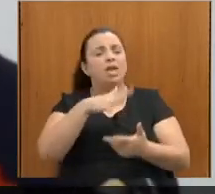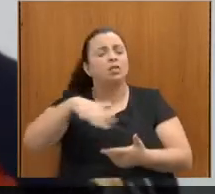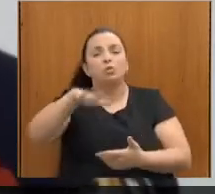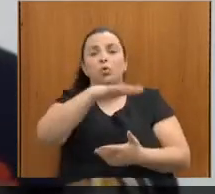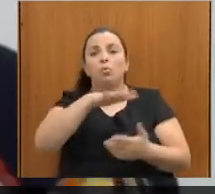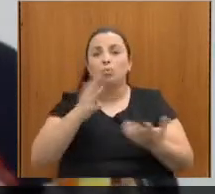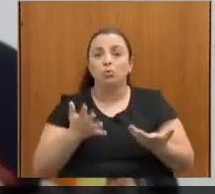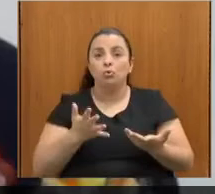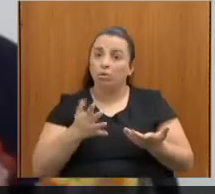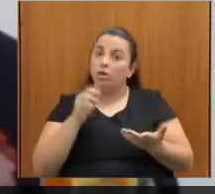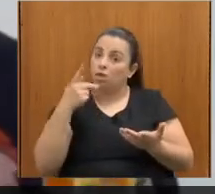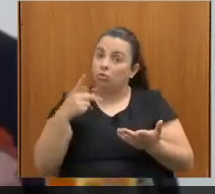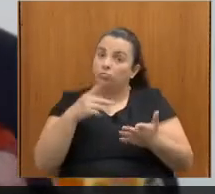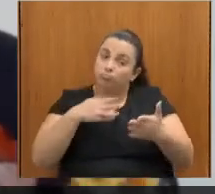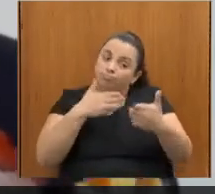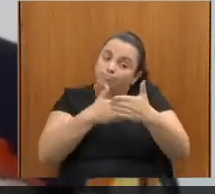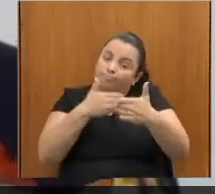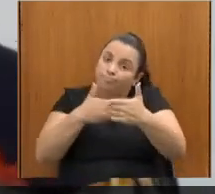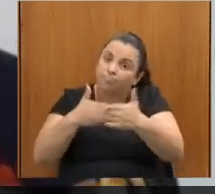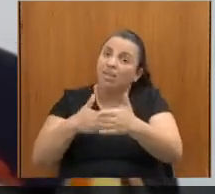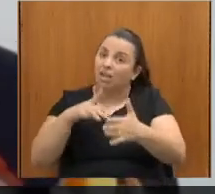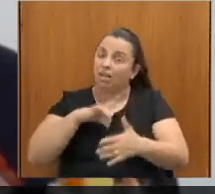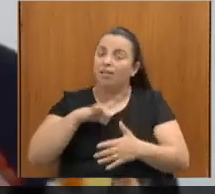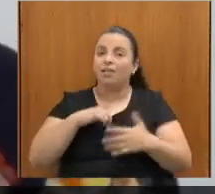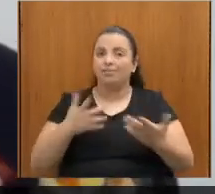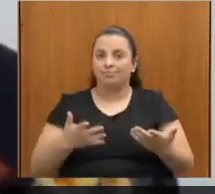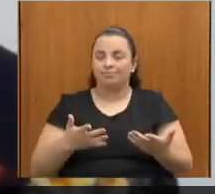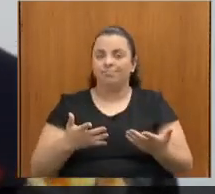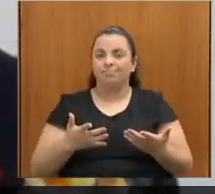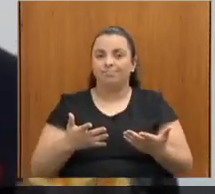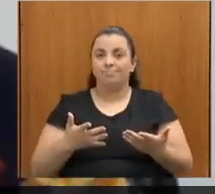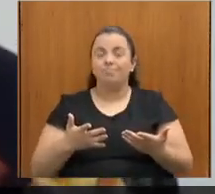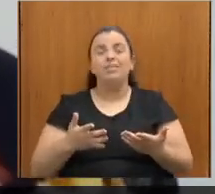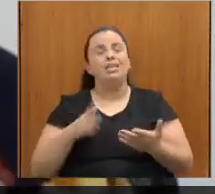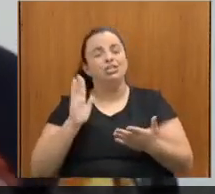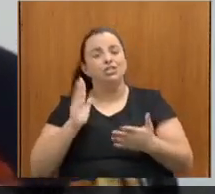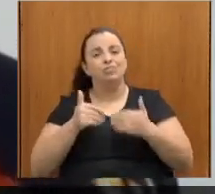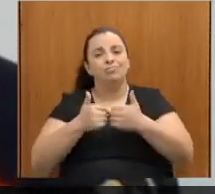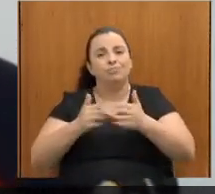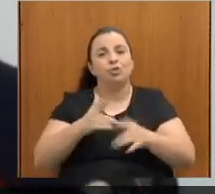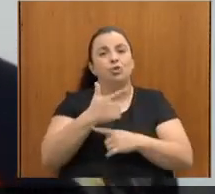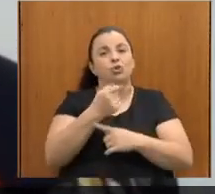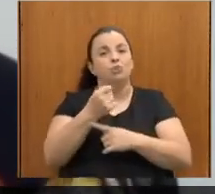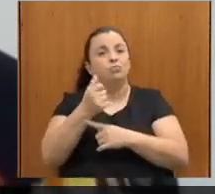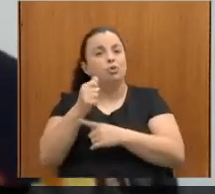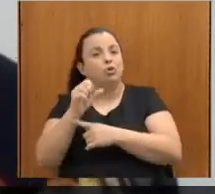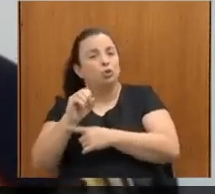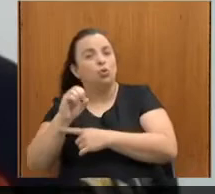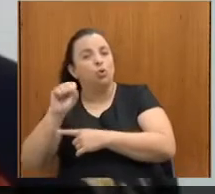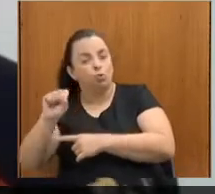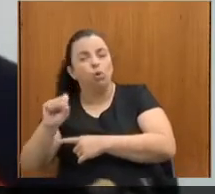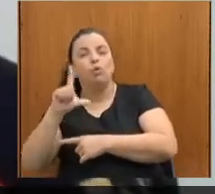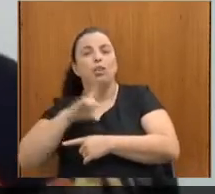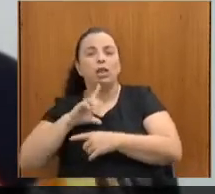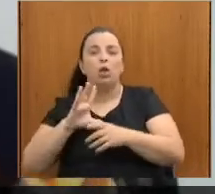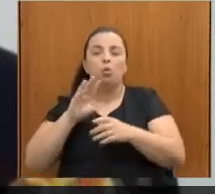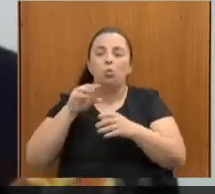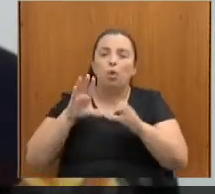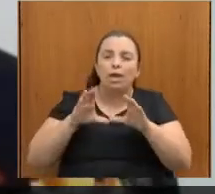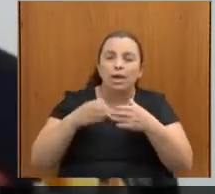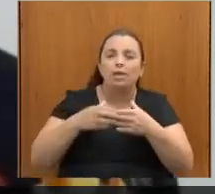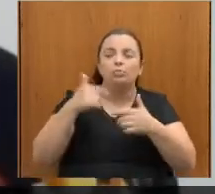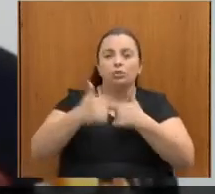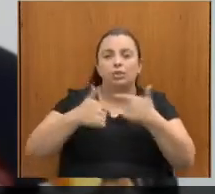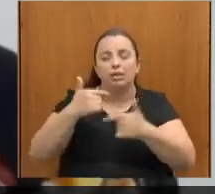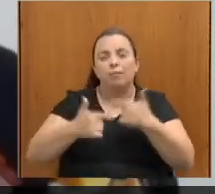colocado. E já desde 2008 que a gente tem uma equipe de trabalho interministerial com diversos técnicos, com pessoas com